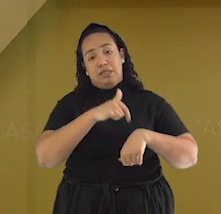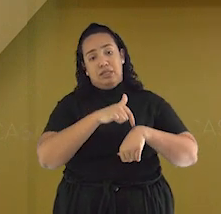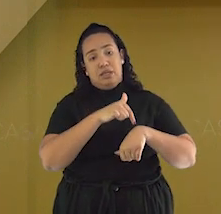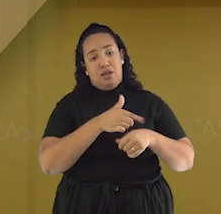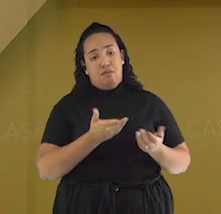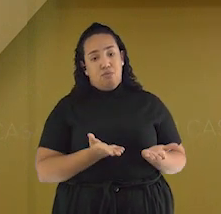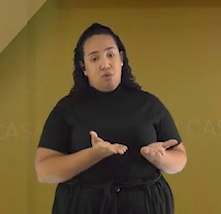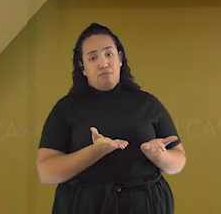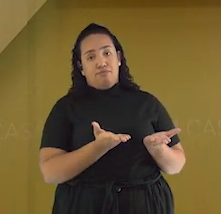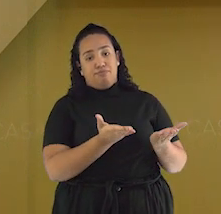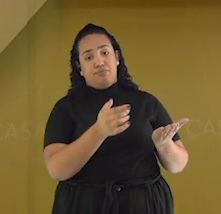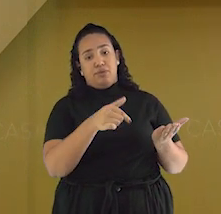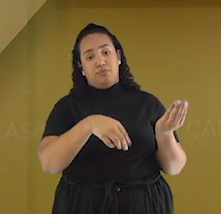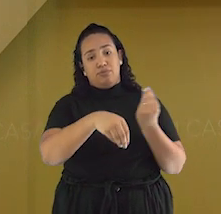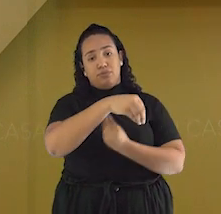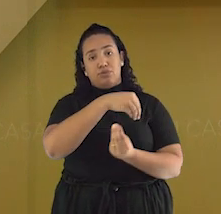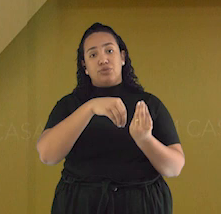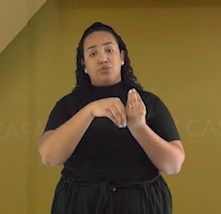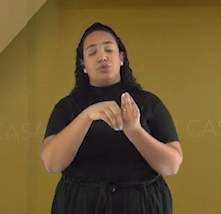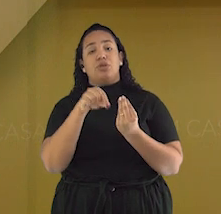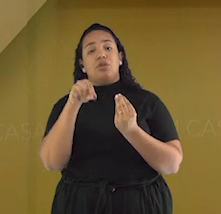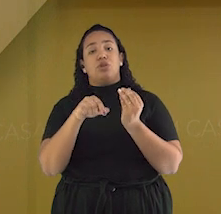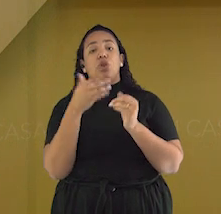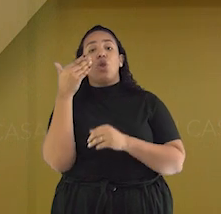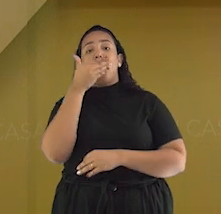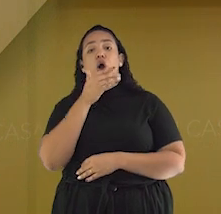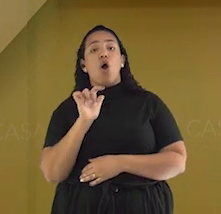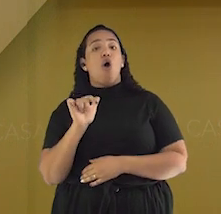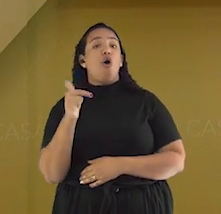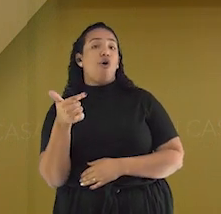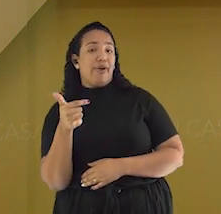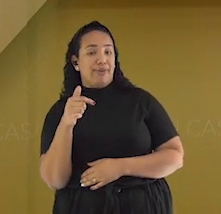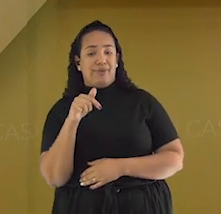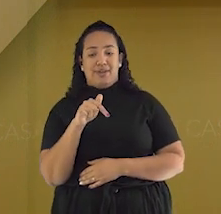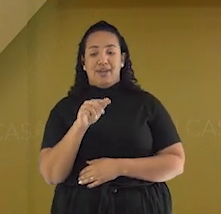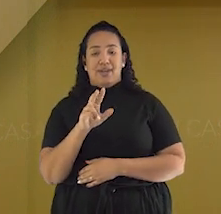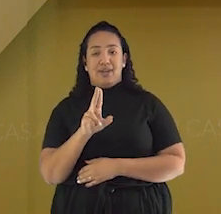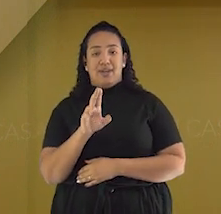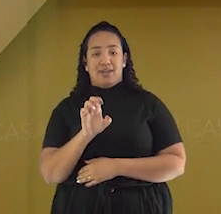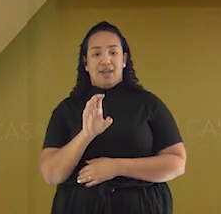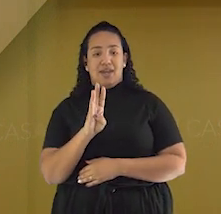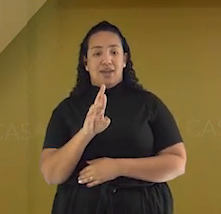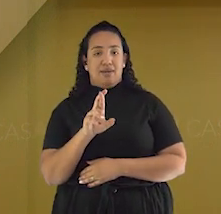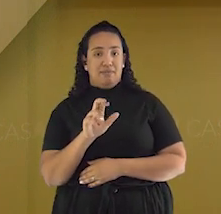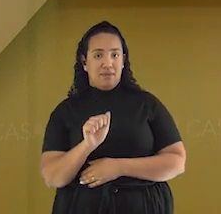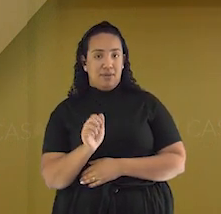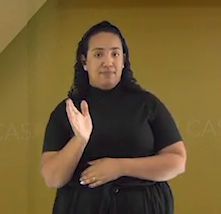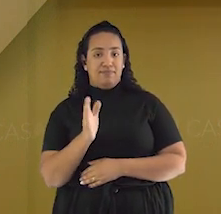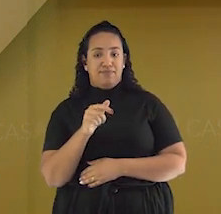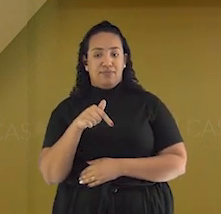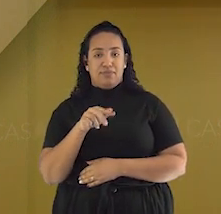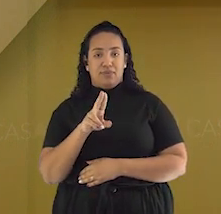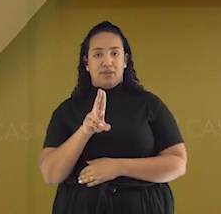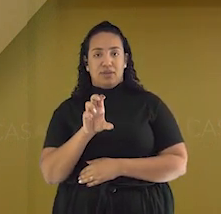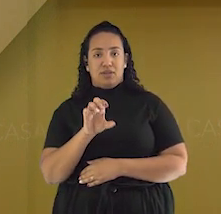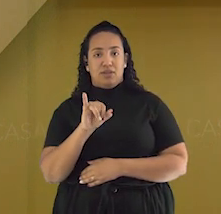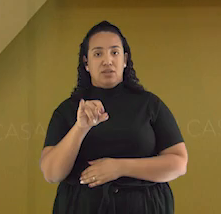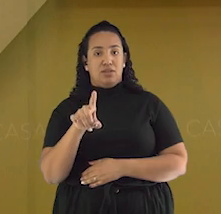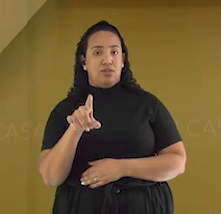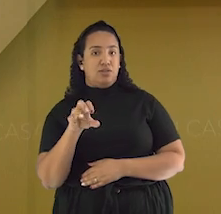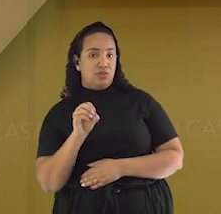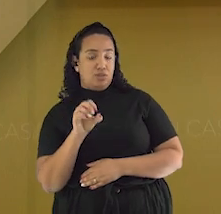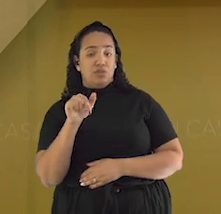transforma em outro doce, que é o quebra-queijo. O açúcar, gente, agrega valor energético e as fibras, saciedade,